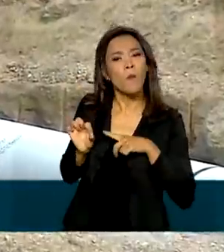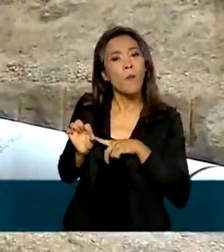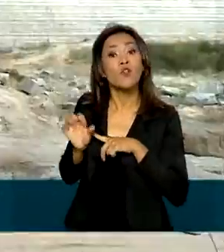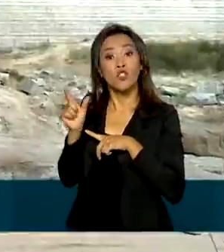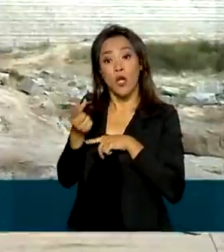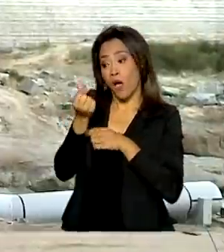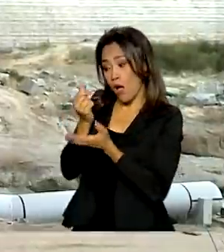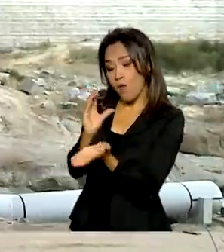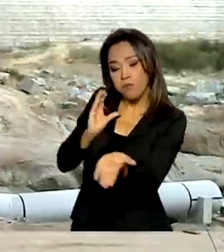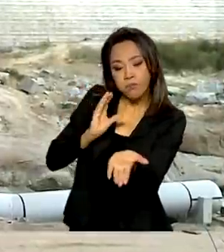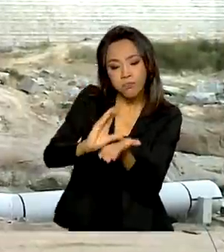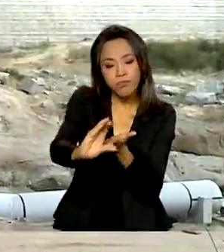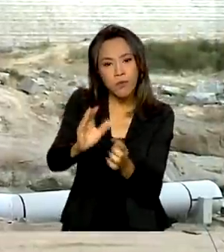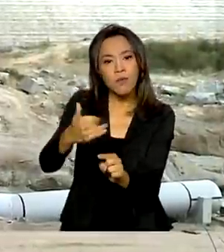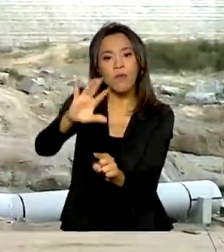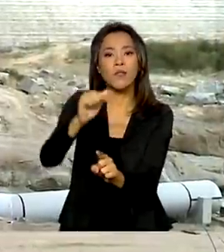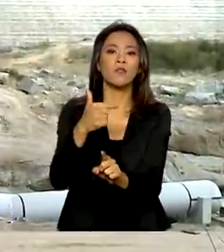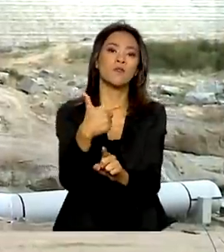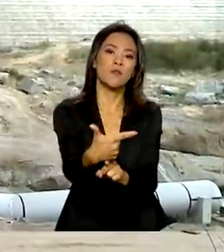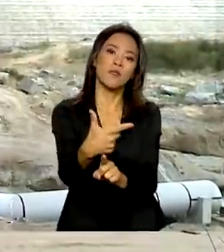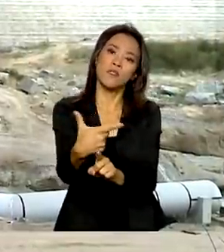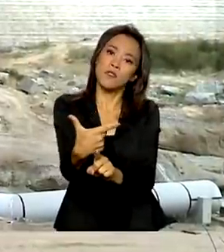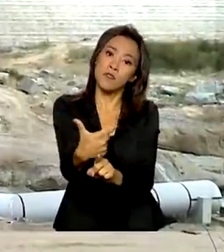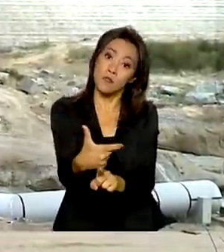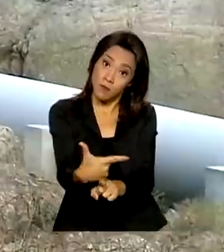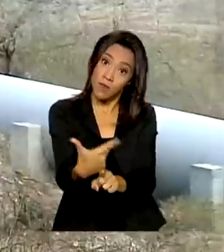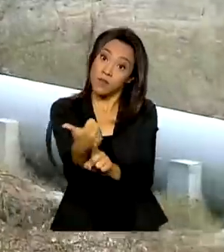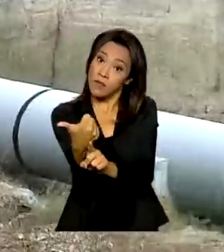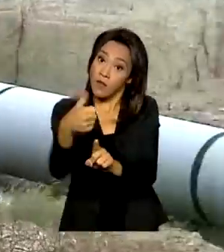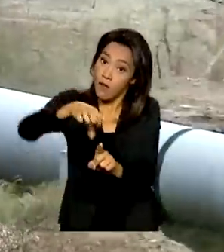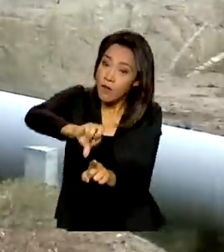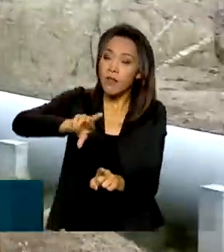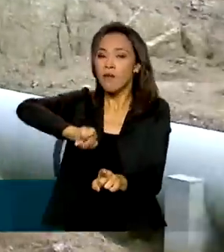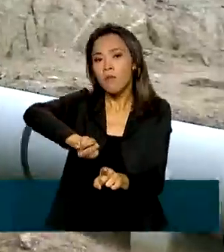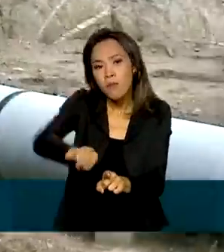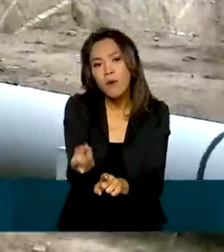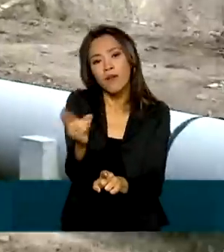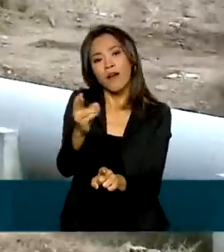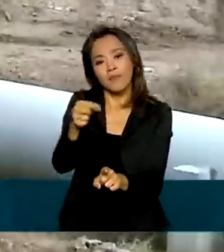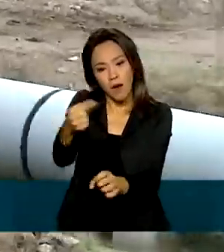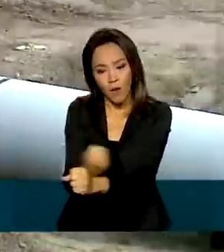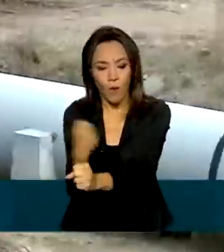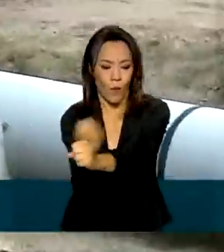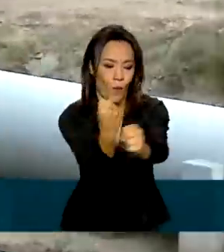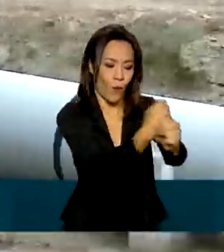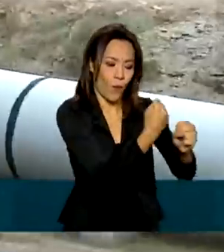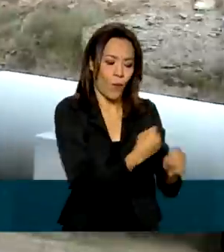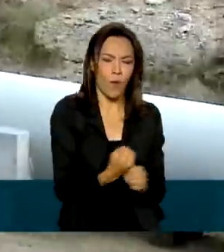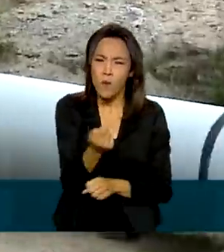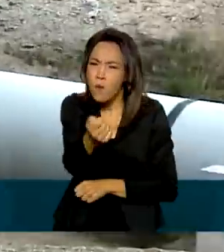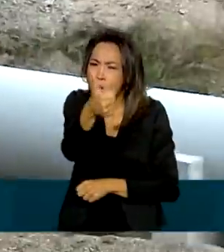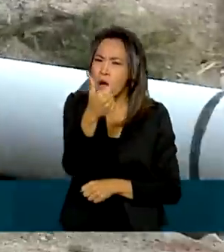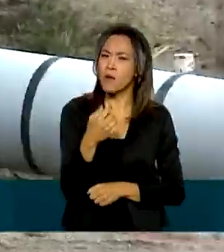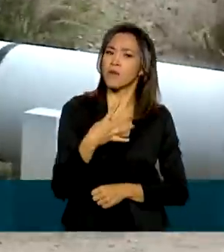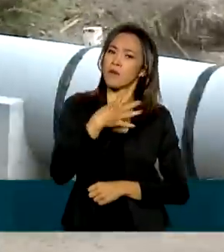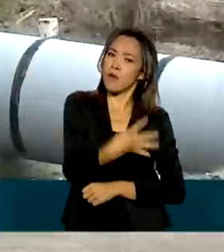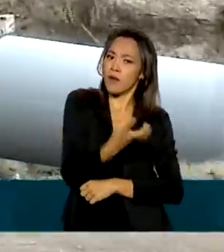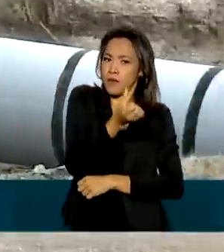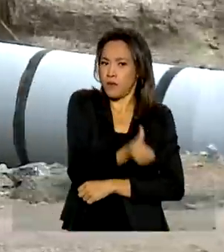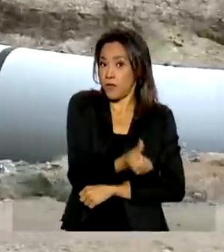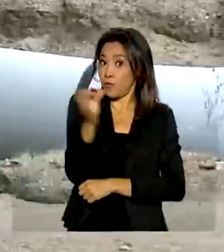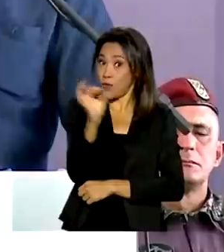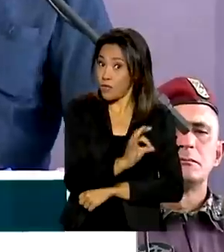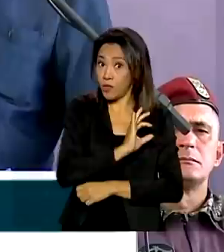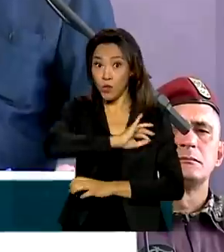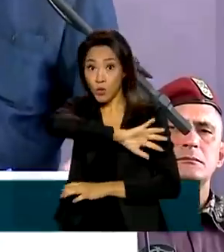transferidos mais de 290 milhões de reais para o empreendimento, quase 46% de todo o